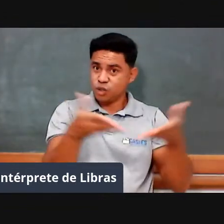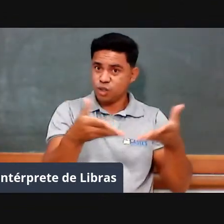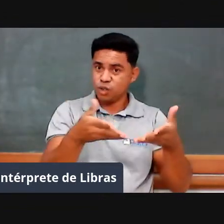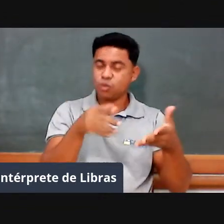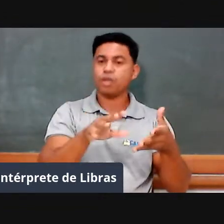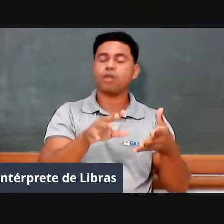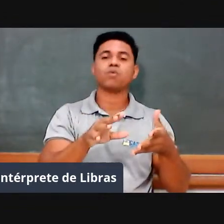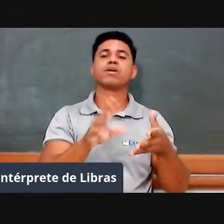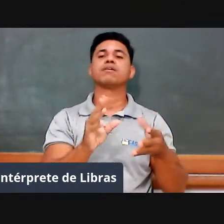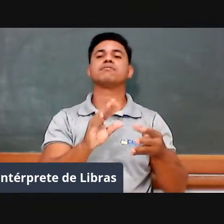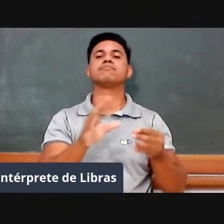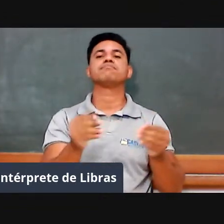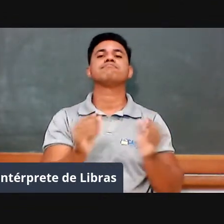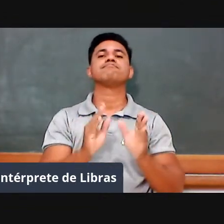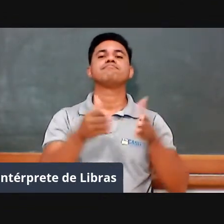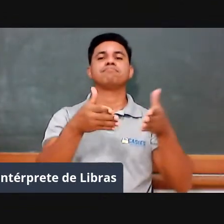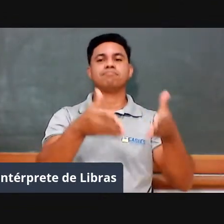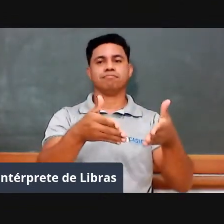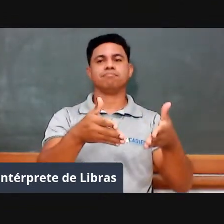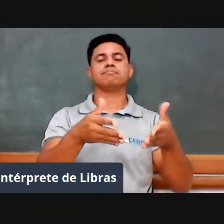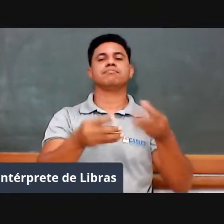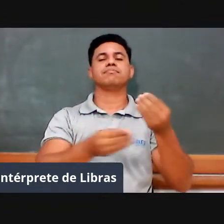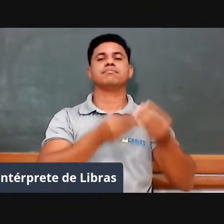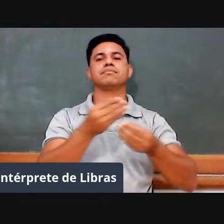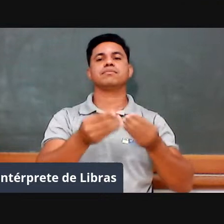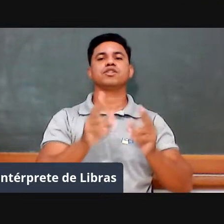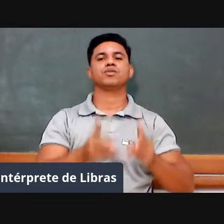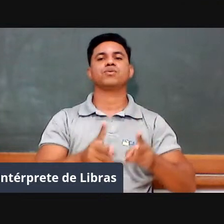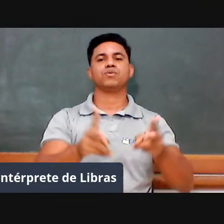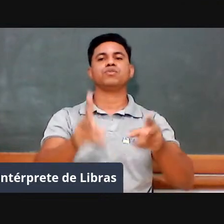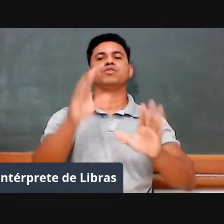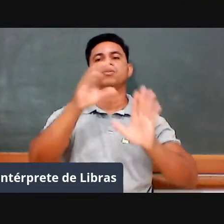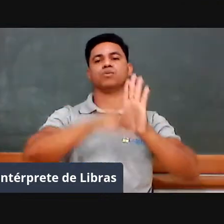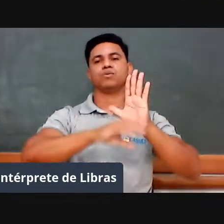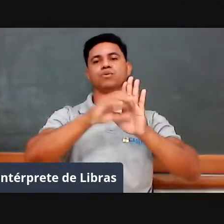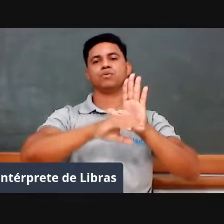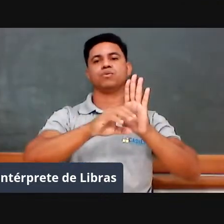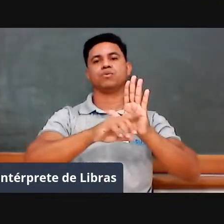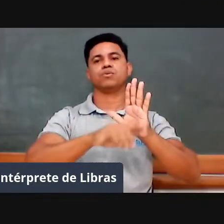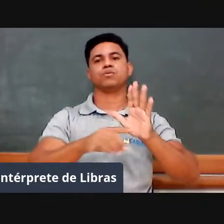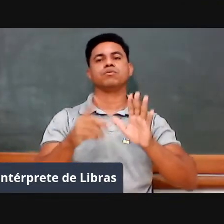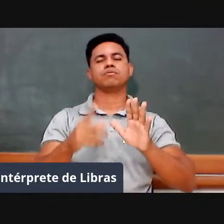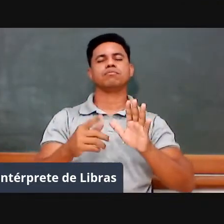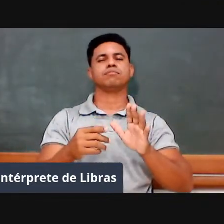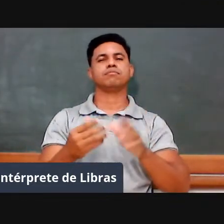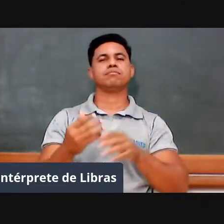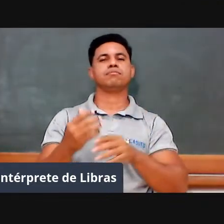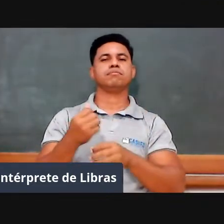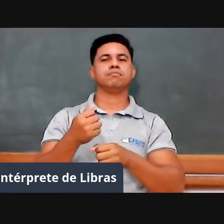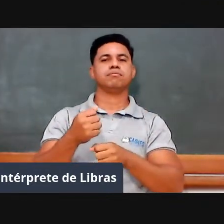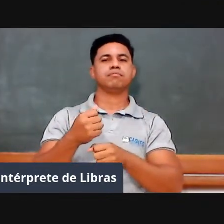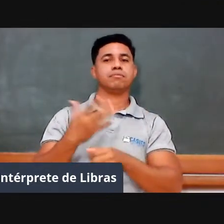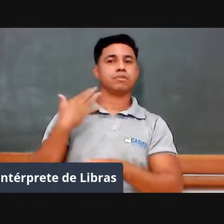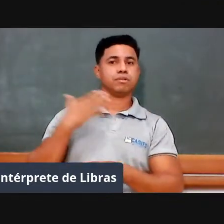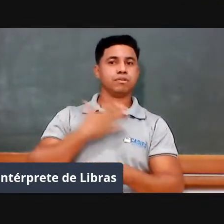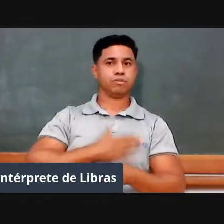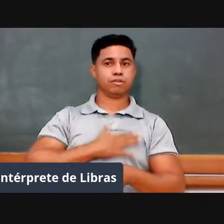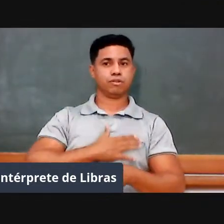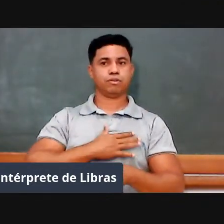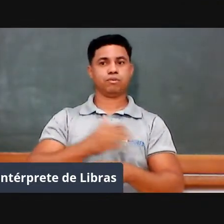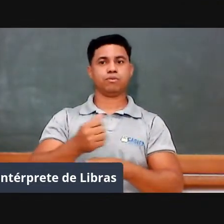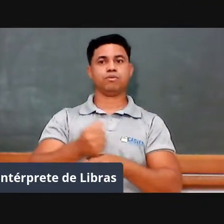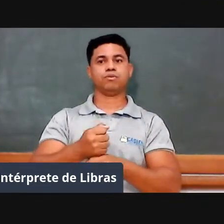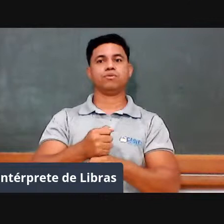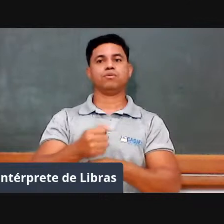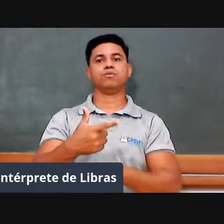da formação contínuo curricular, maio-agosto 2021, que nós chamamos carinhosamente